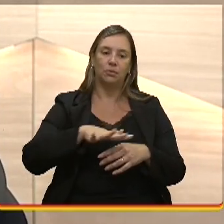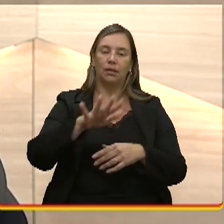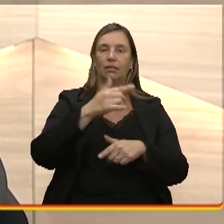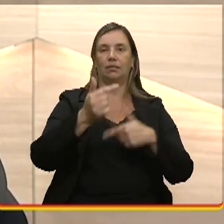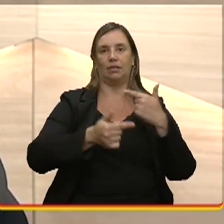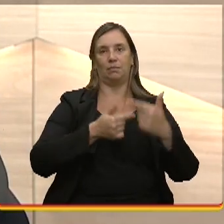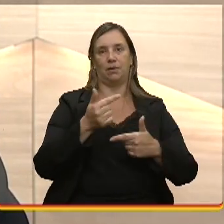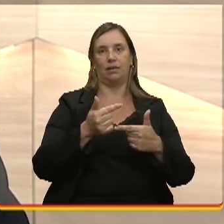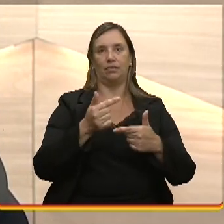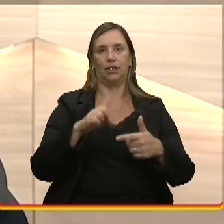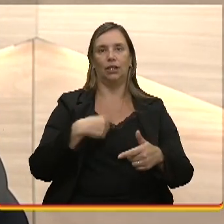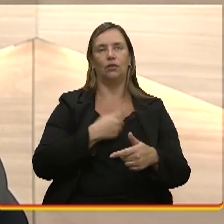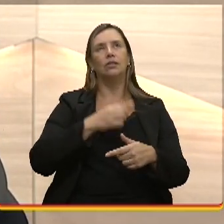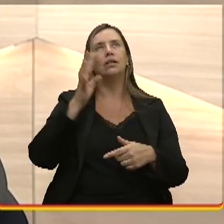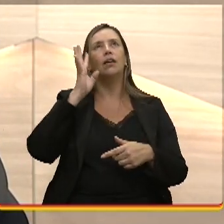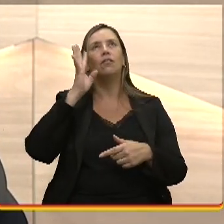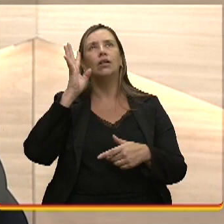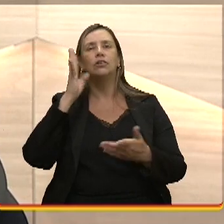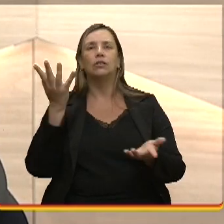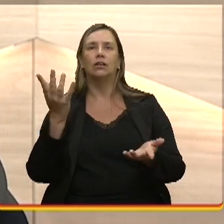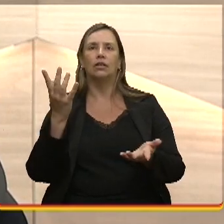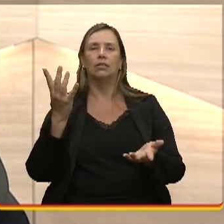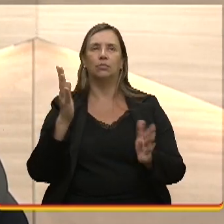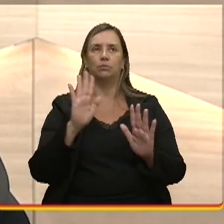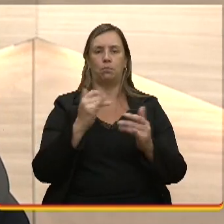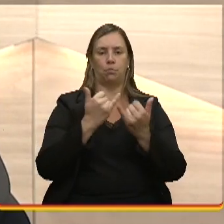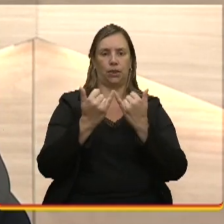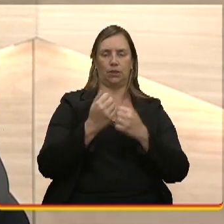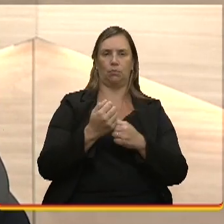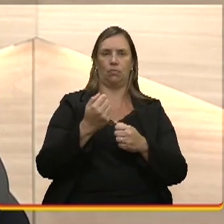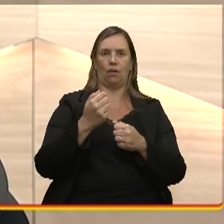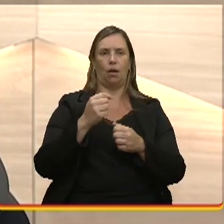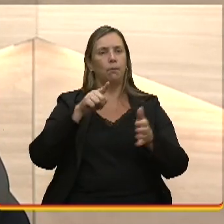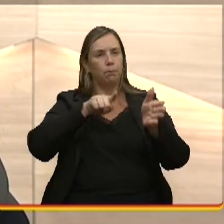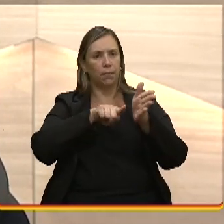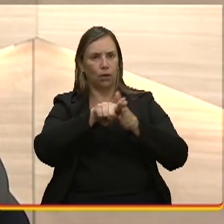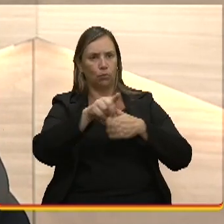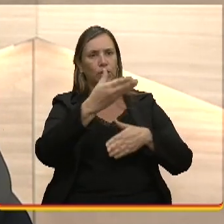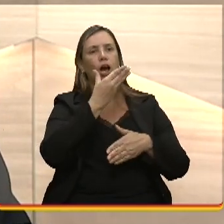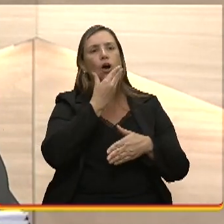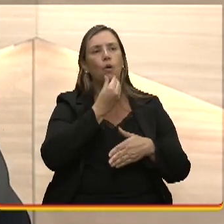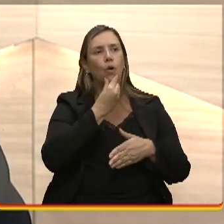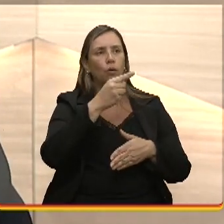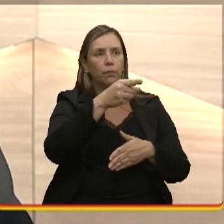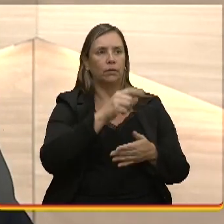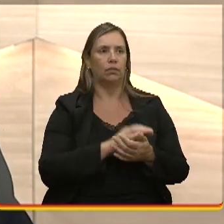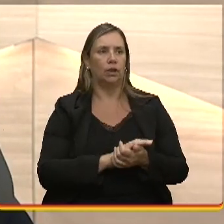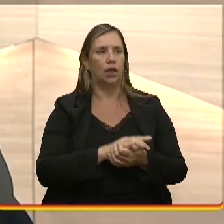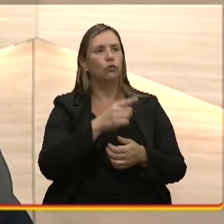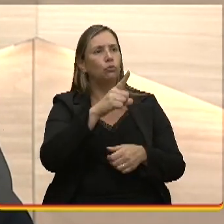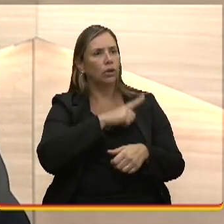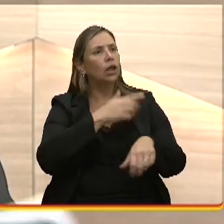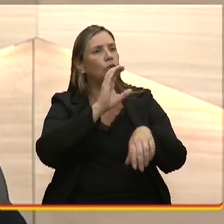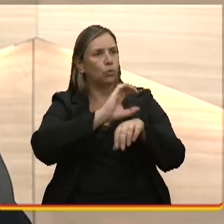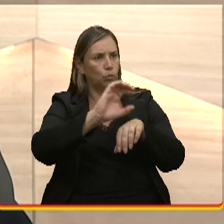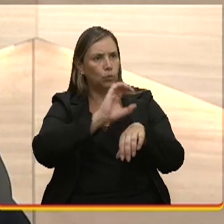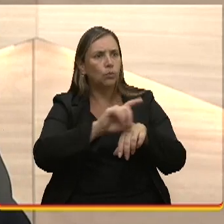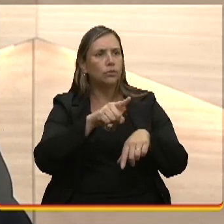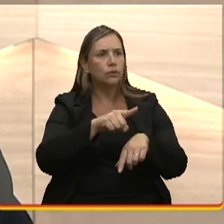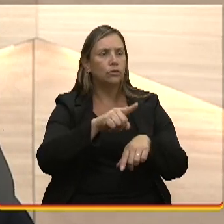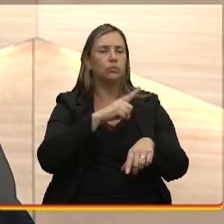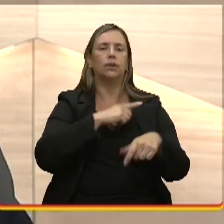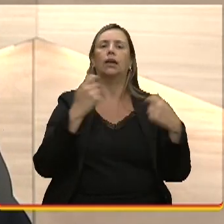nos faz refletir. A gente perguntaria para um homem que vai fazer um serviço na nossa casa de eletricista. que curso que tu fez? Qual a